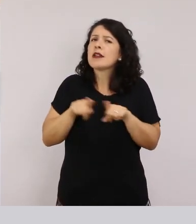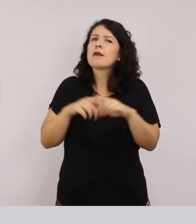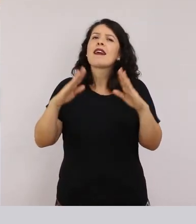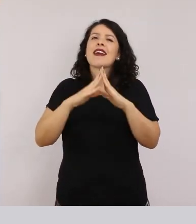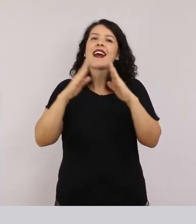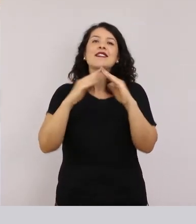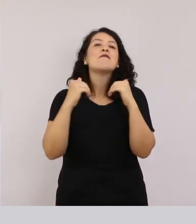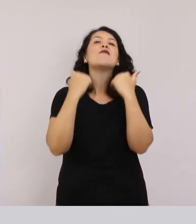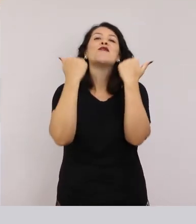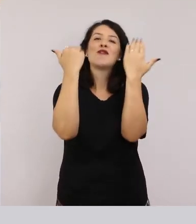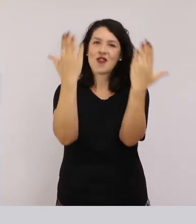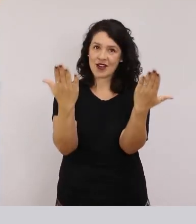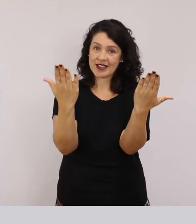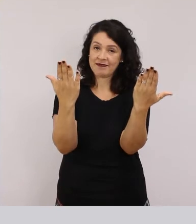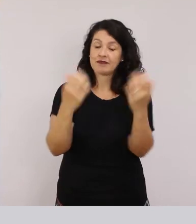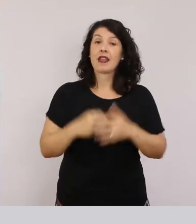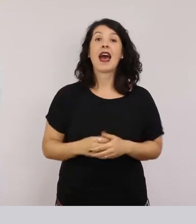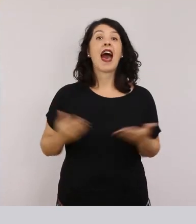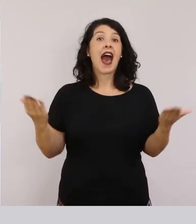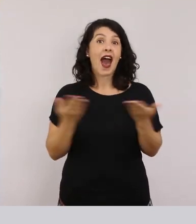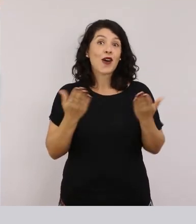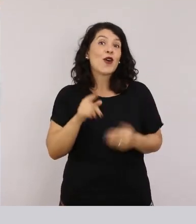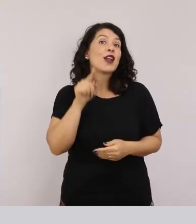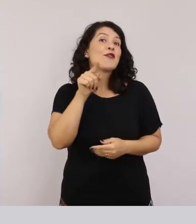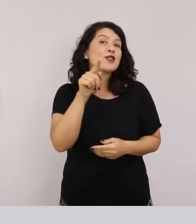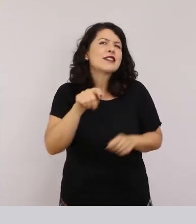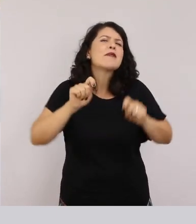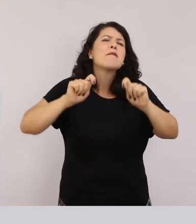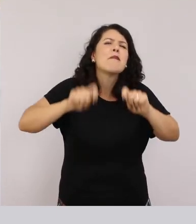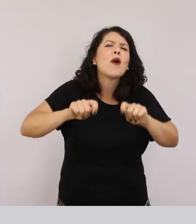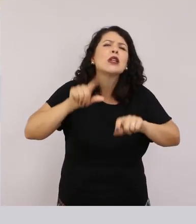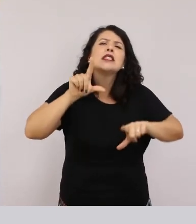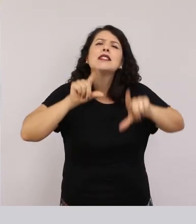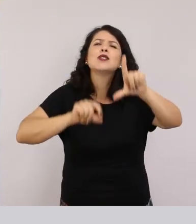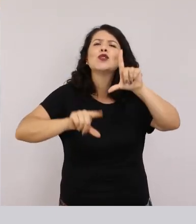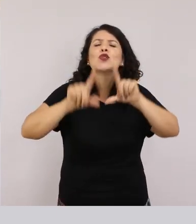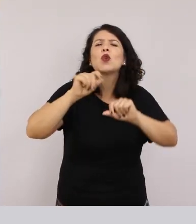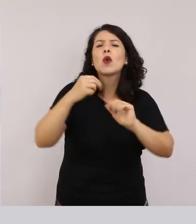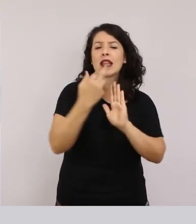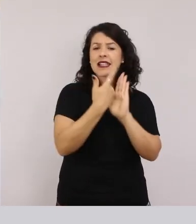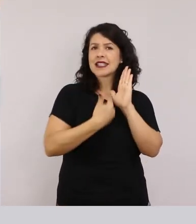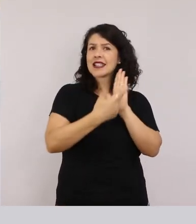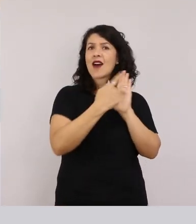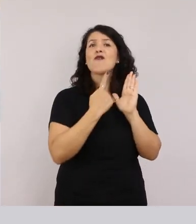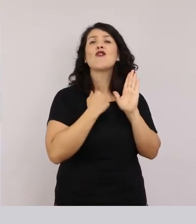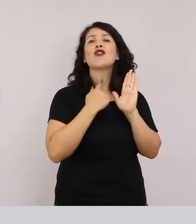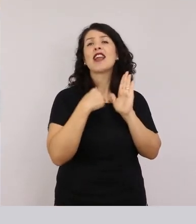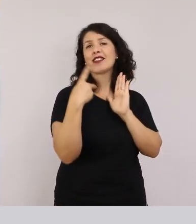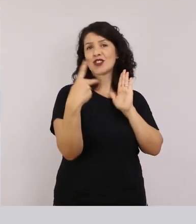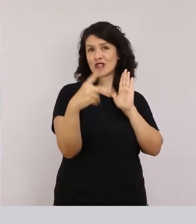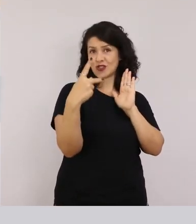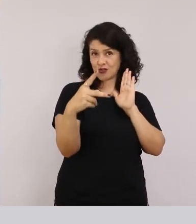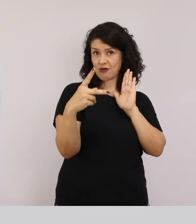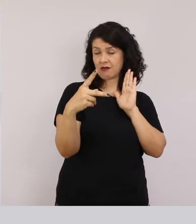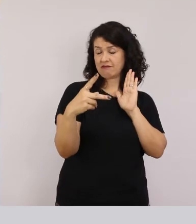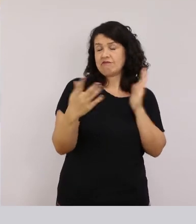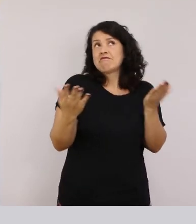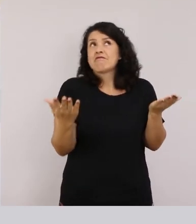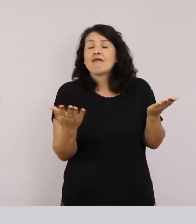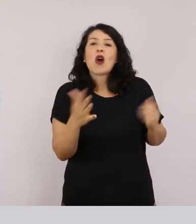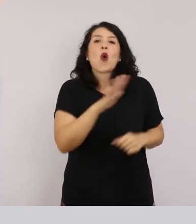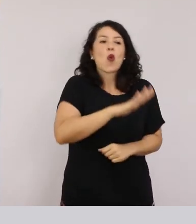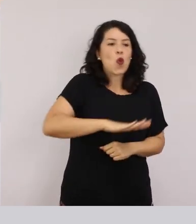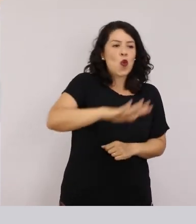a casa por fora Agora, cabe a você escolher o que você quer desenhar Você pode escolher